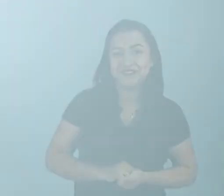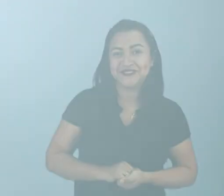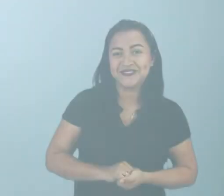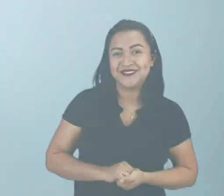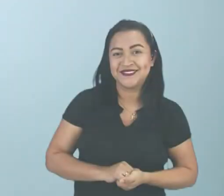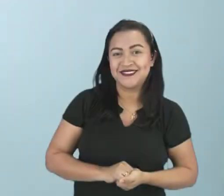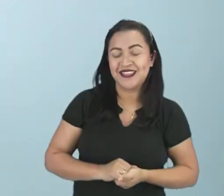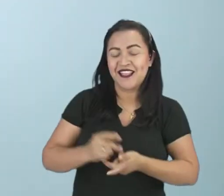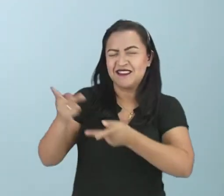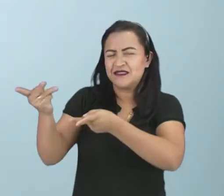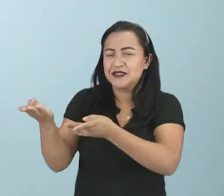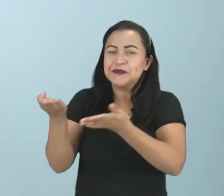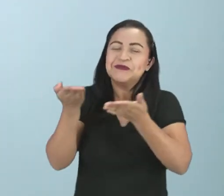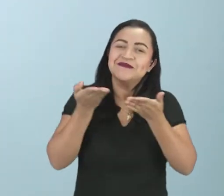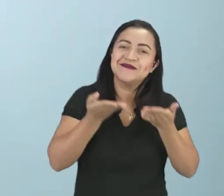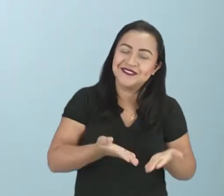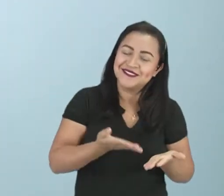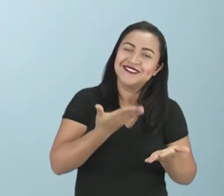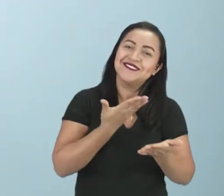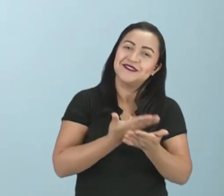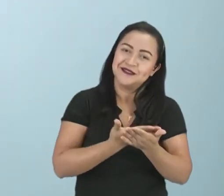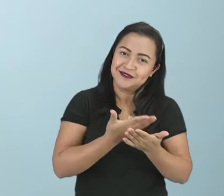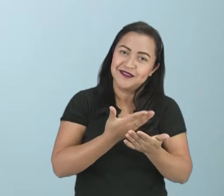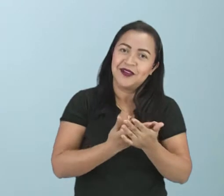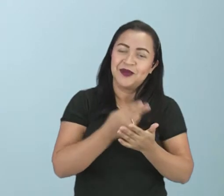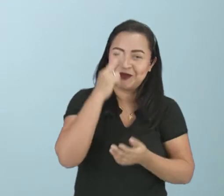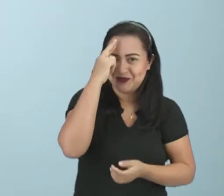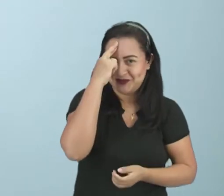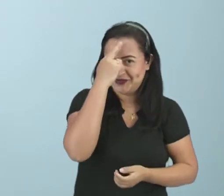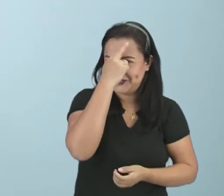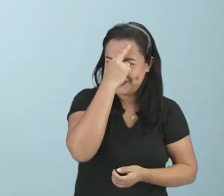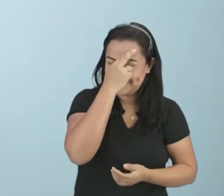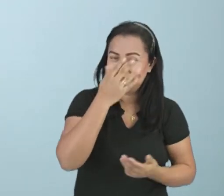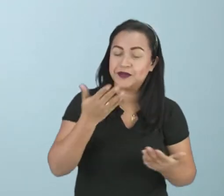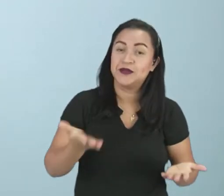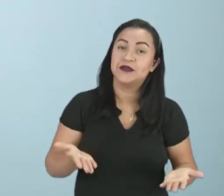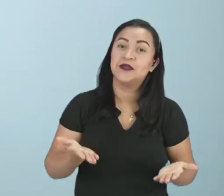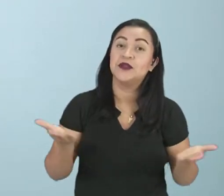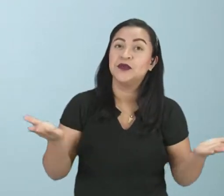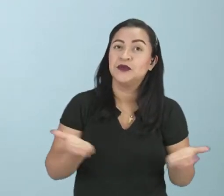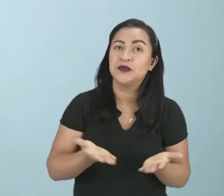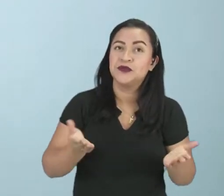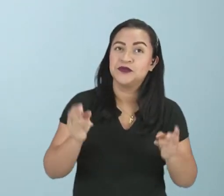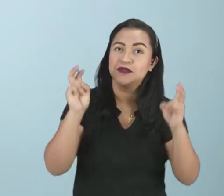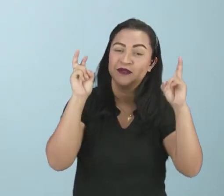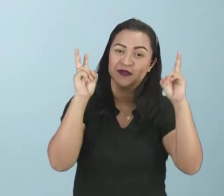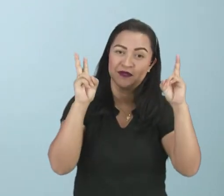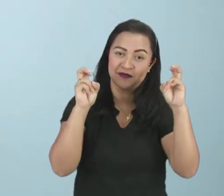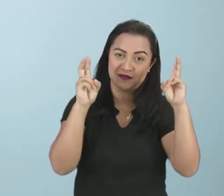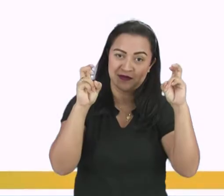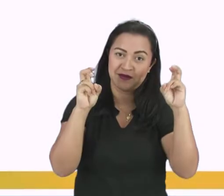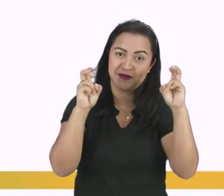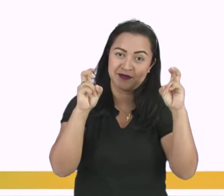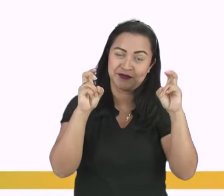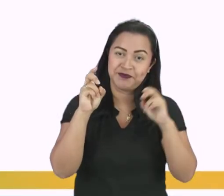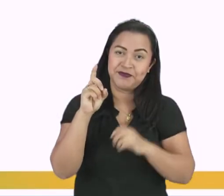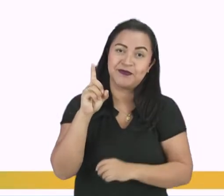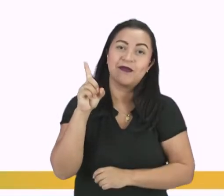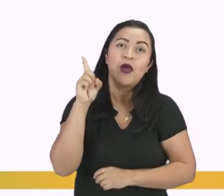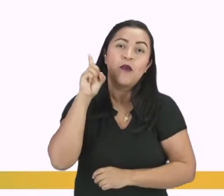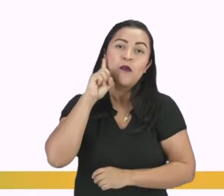Sejam bem-vindos à nossa aula de história, né? E hoje o tema é América Anglo